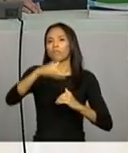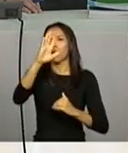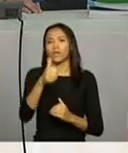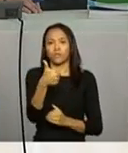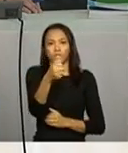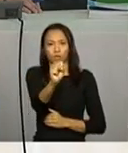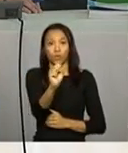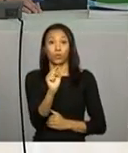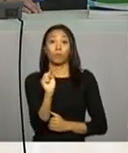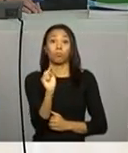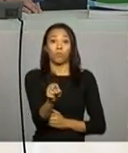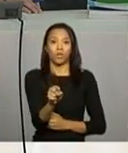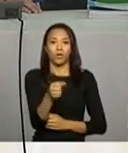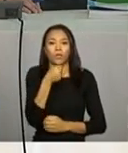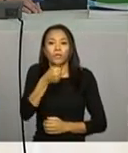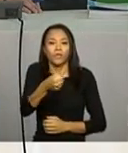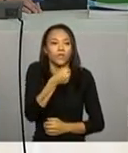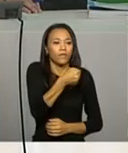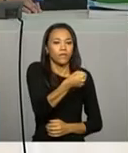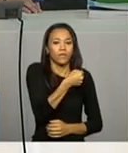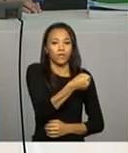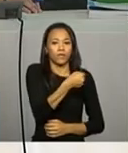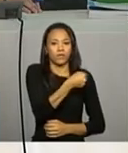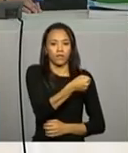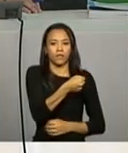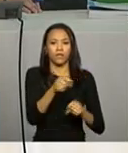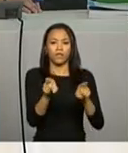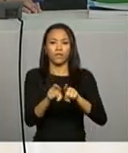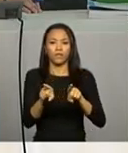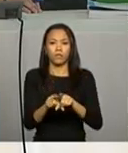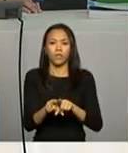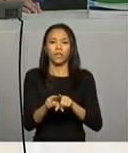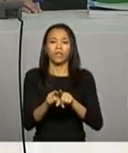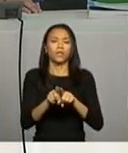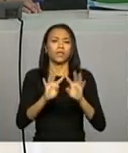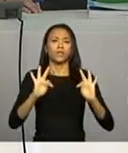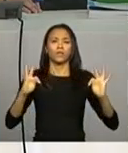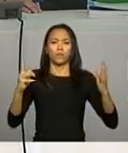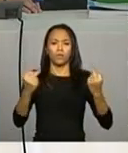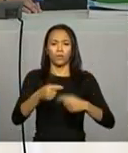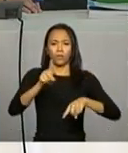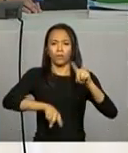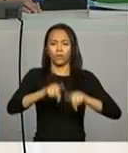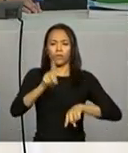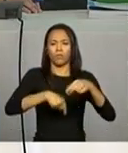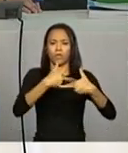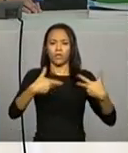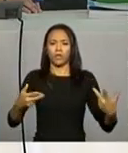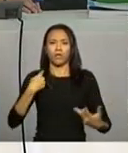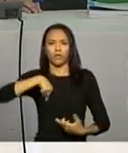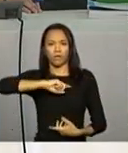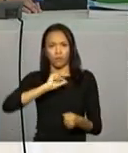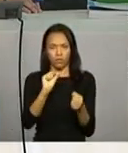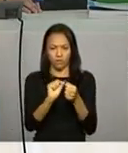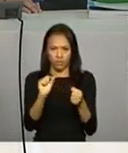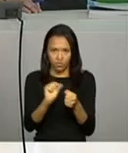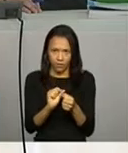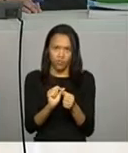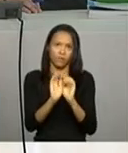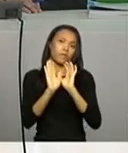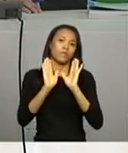entrevistas, extremamente extensas, todo o material que nós produzimos e todos